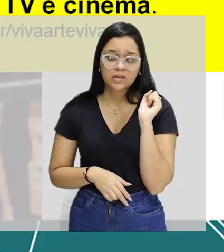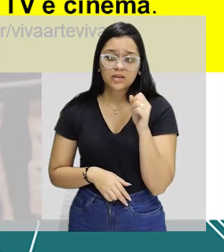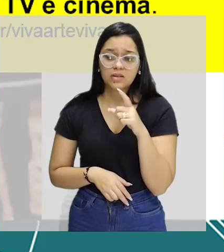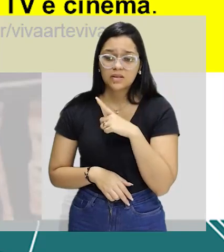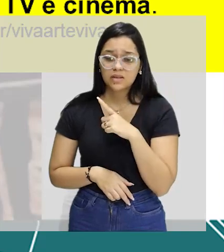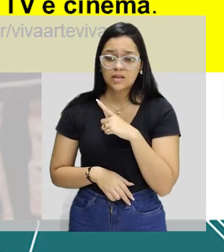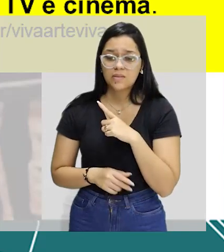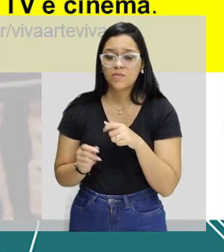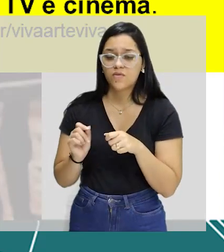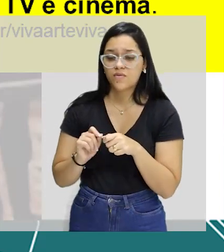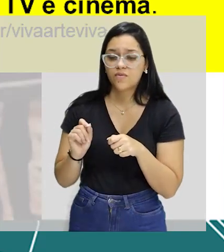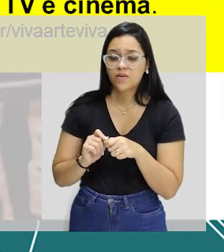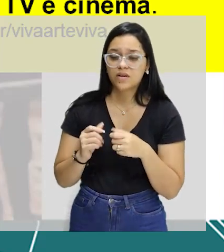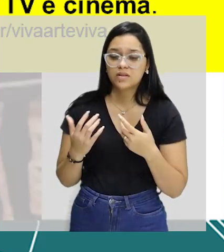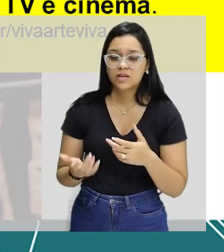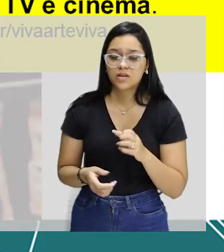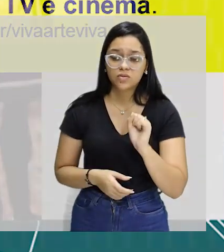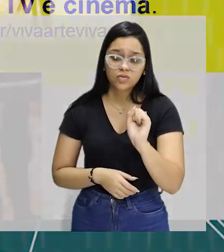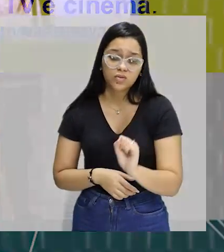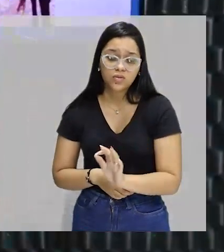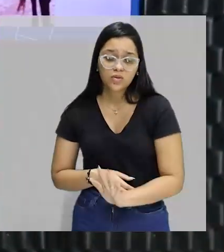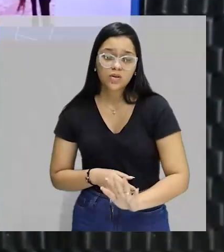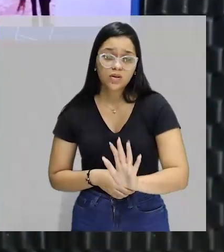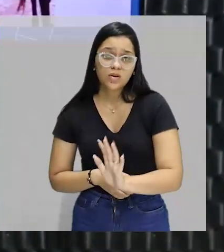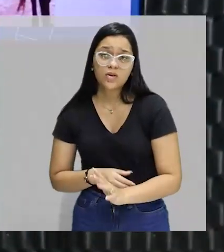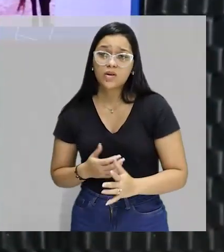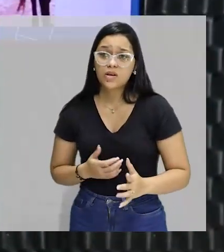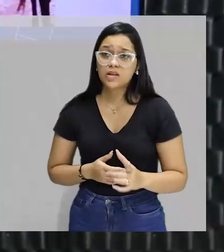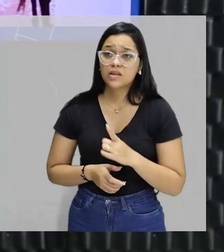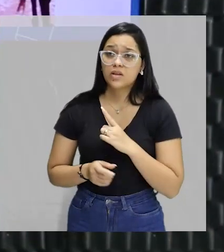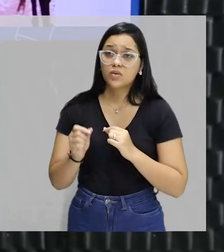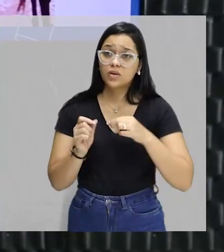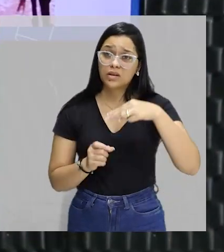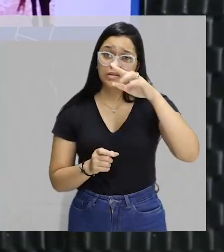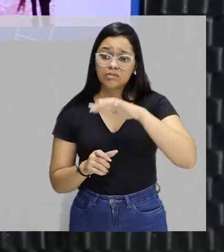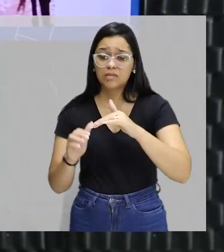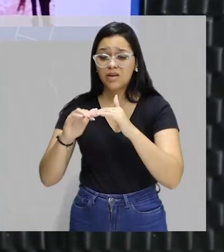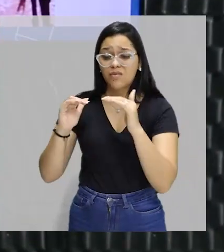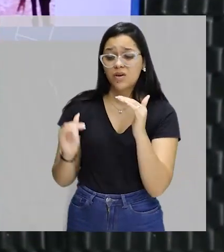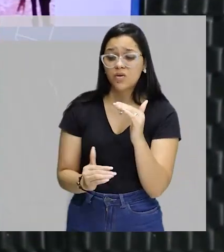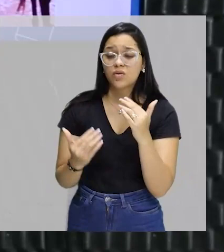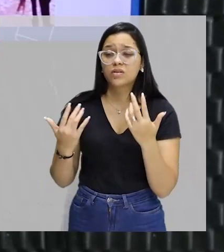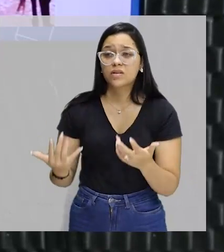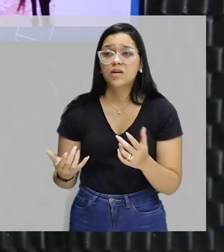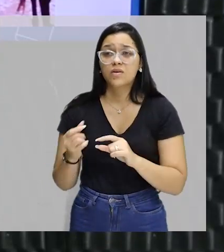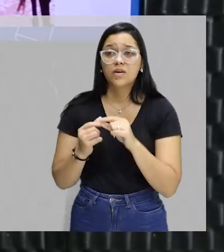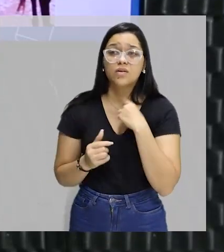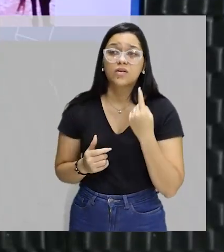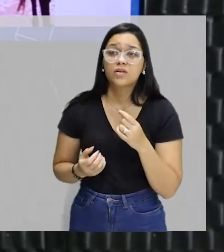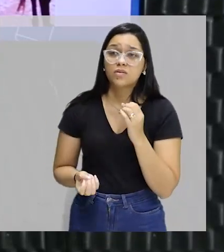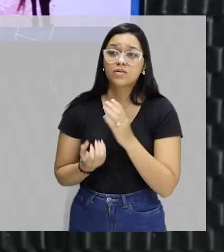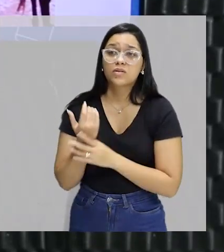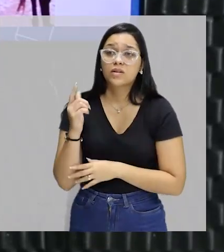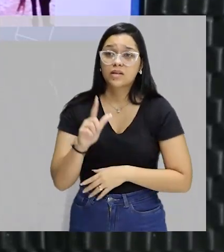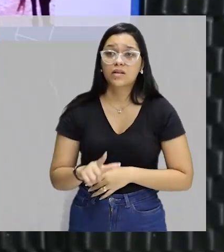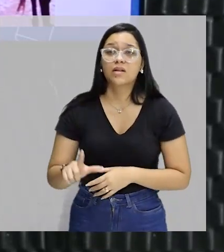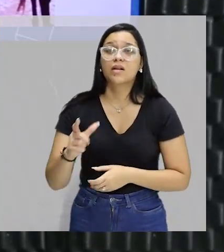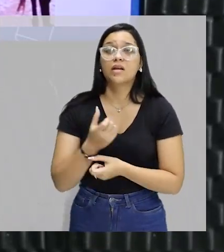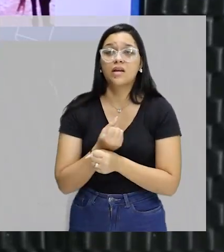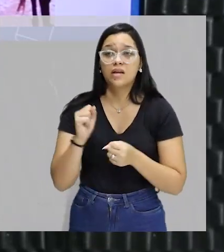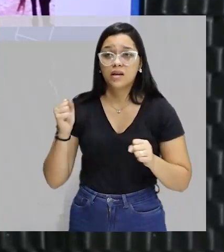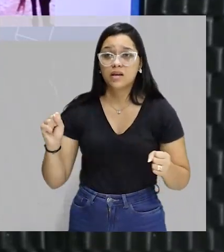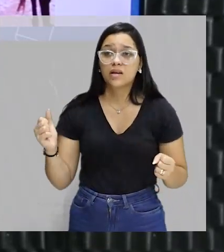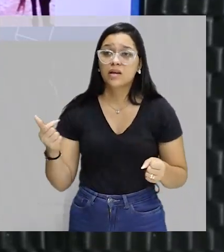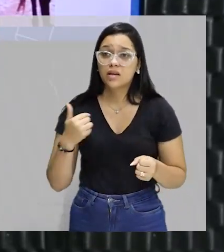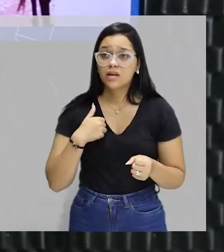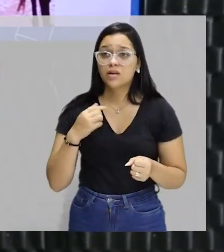ainda tem gente que faz isso, no sudeste do país, e sul, considerou os nordestinos inferiores, quando, na verdade, a nossa produção literária é gigantesca.